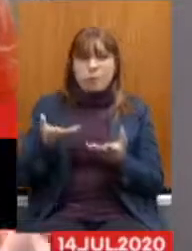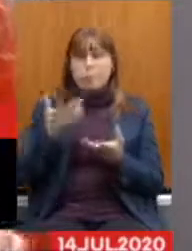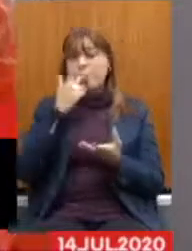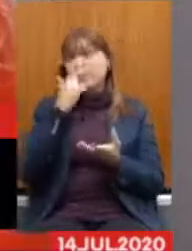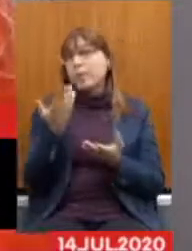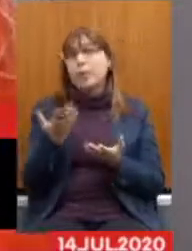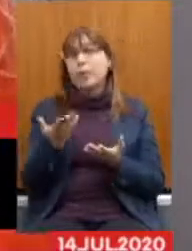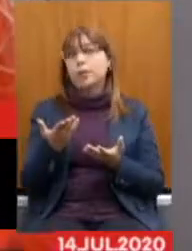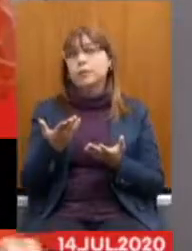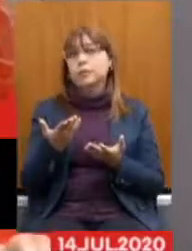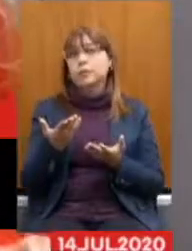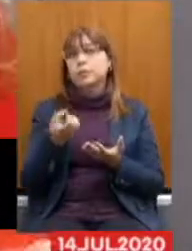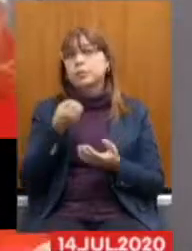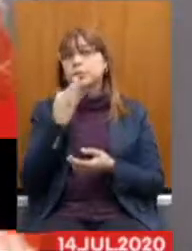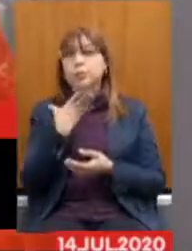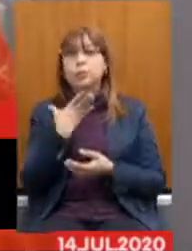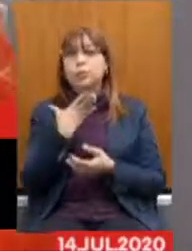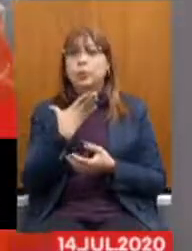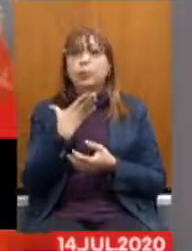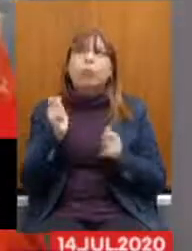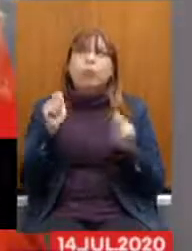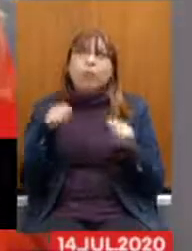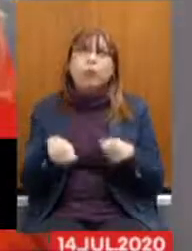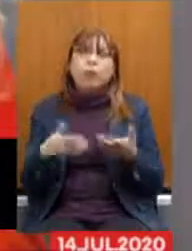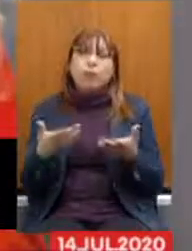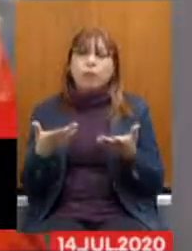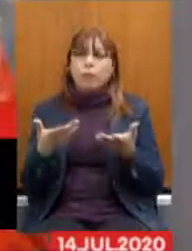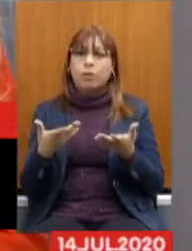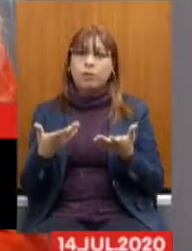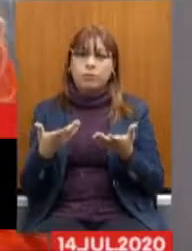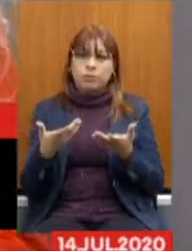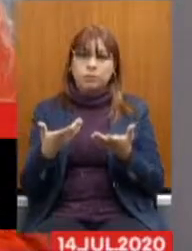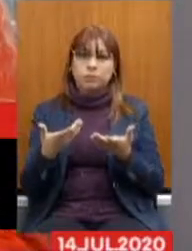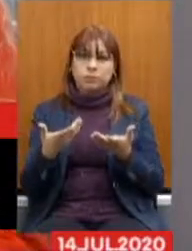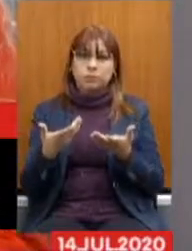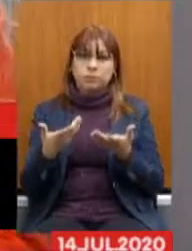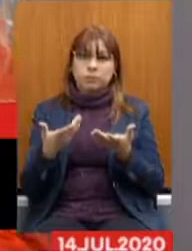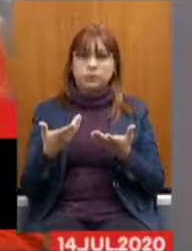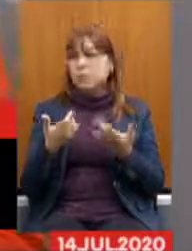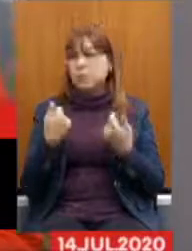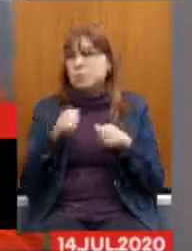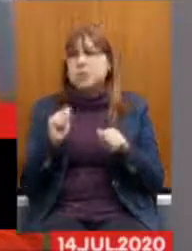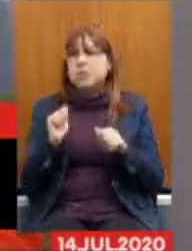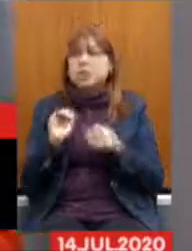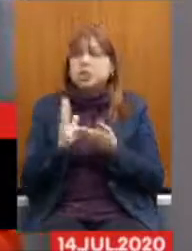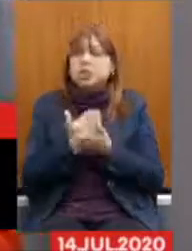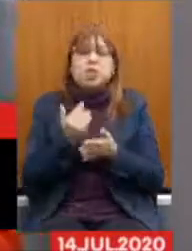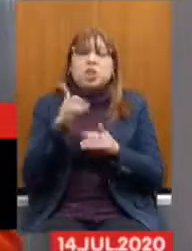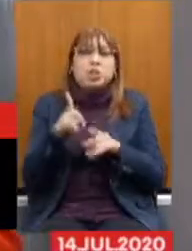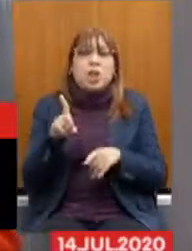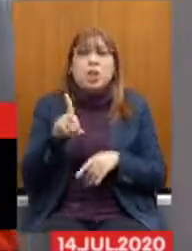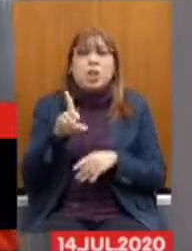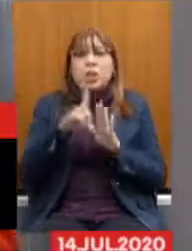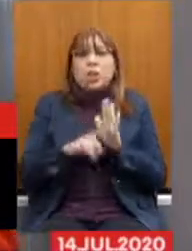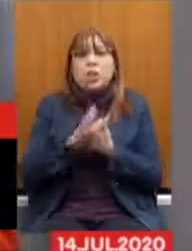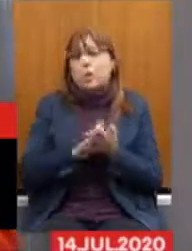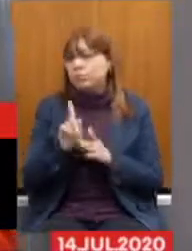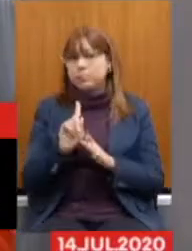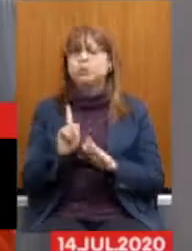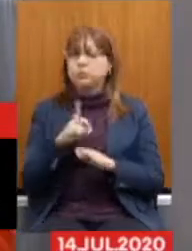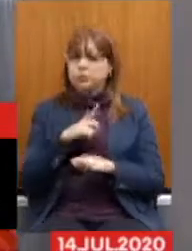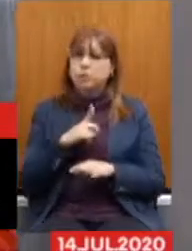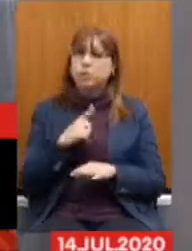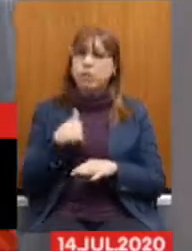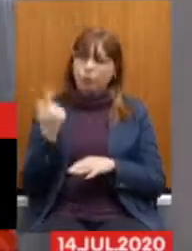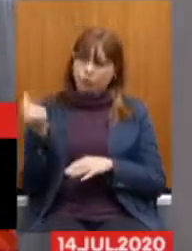seria algo benéfico, algo possível de não retirar direitos. Então, eu quero cumprimentá-los e dizer do meu respeito. Eu